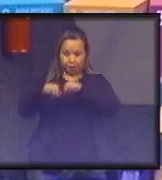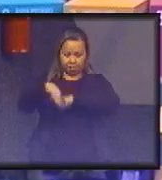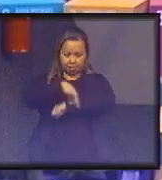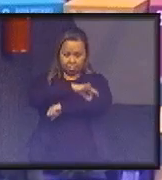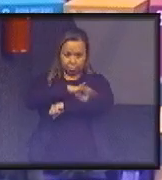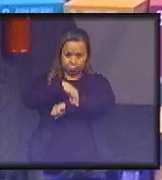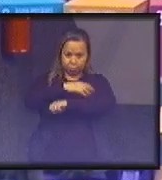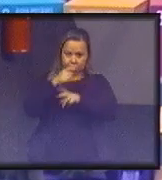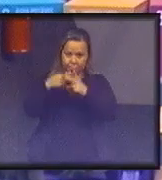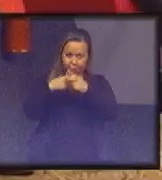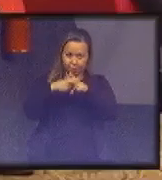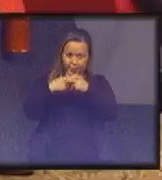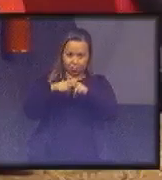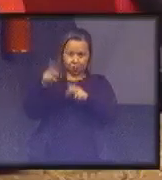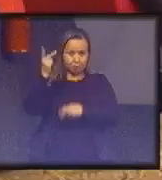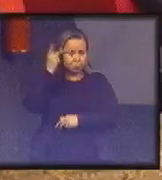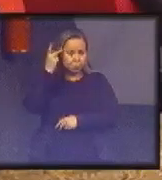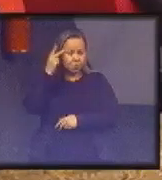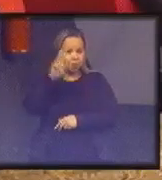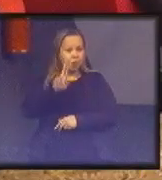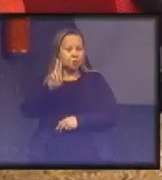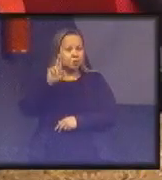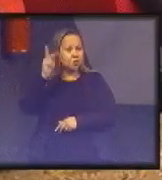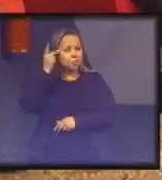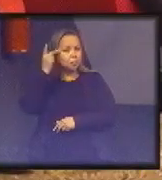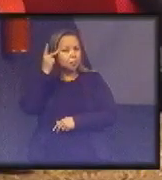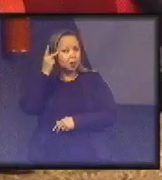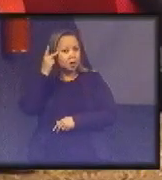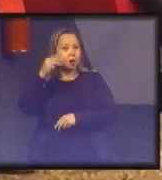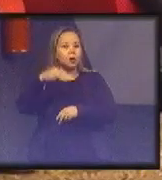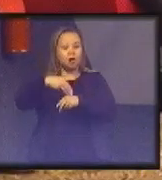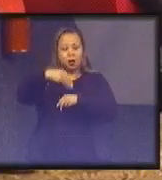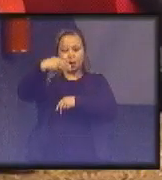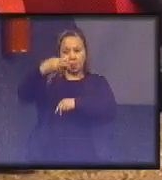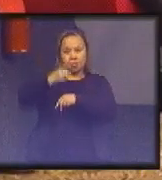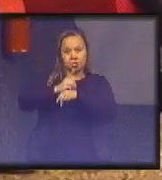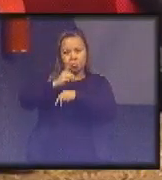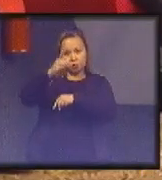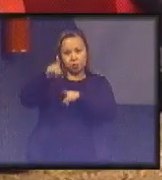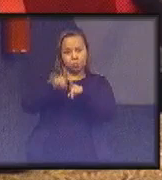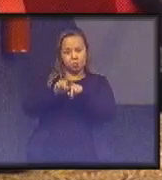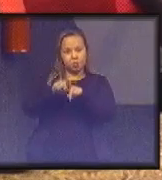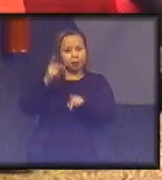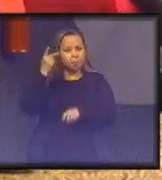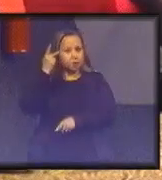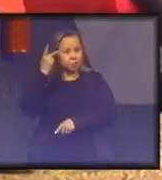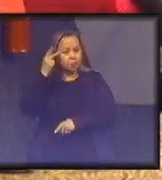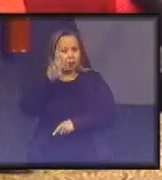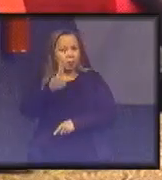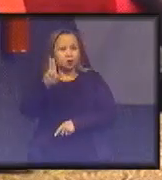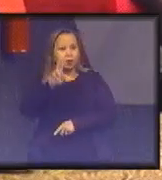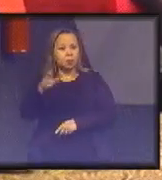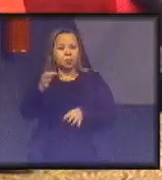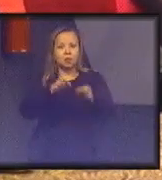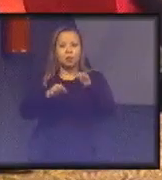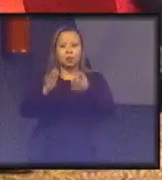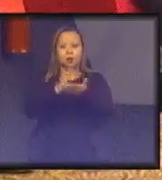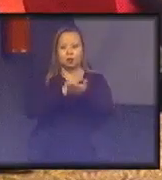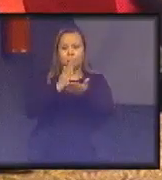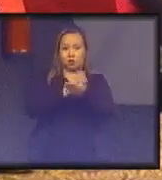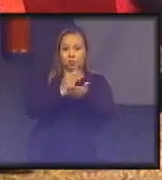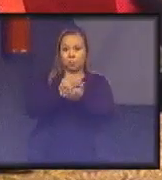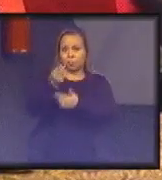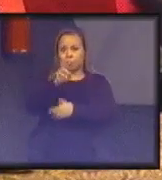Mecânica pela USP, mestre e doutor em Engenharia Mecânica também pela USP. Ele é organizador de um livro chamado